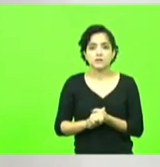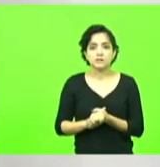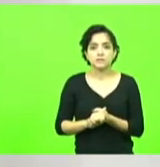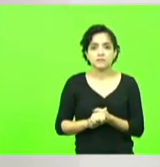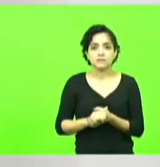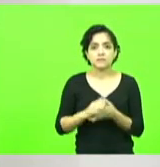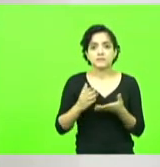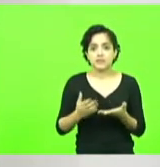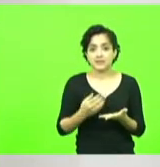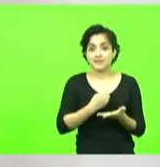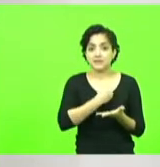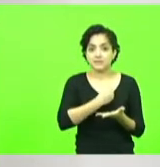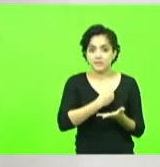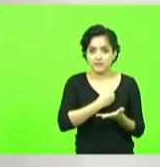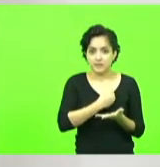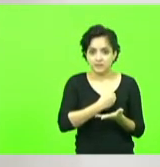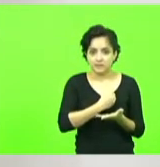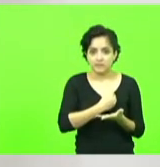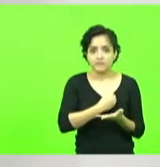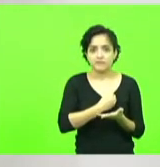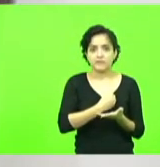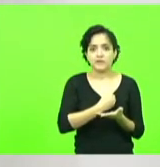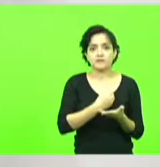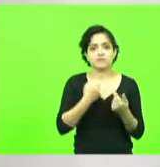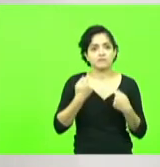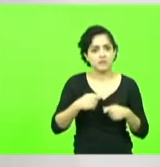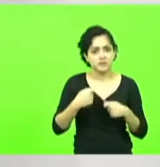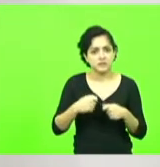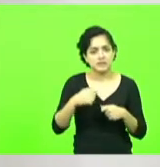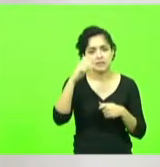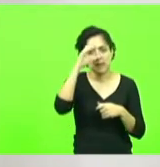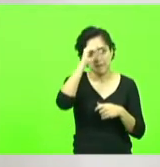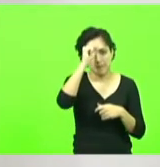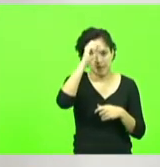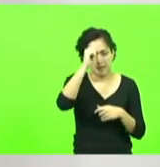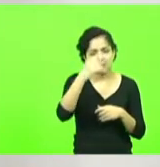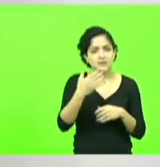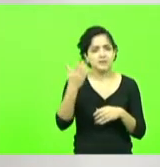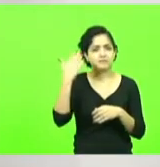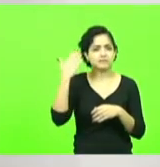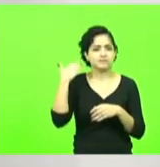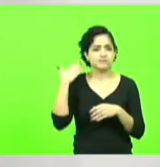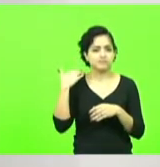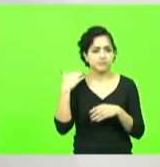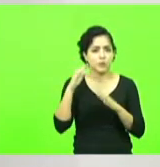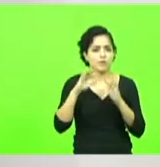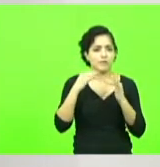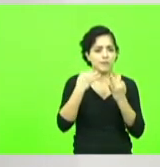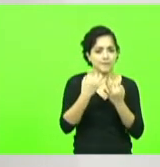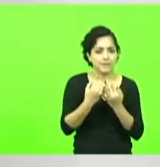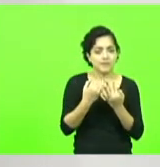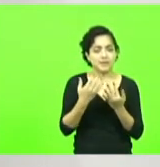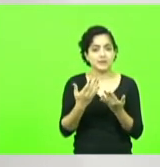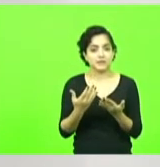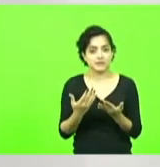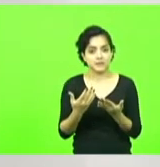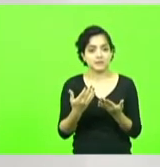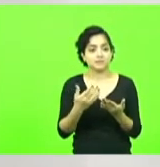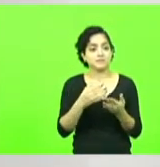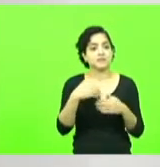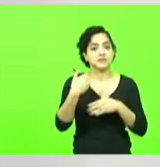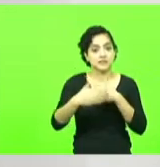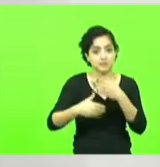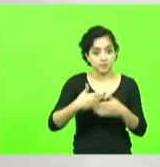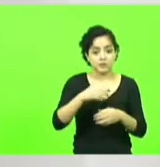sobrevivem disso que aprenderam com seus avós com seus pais que vão ensinar para os seus